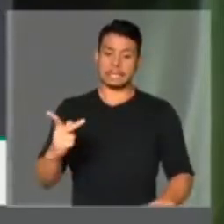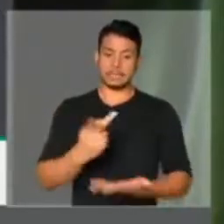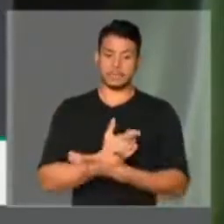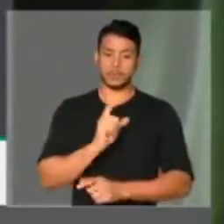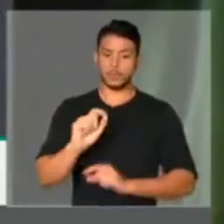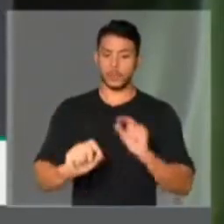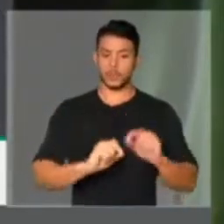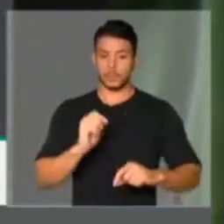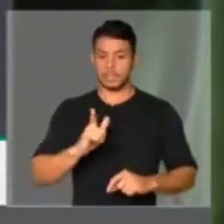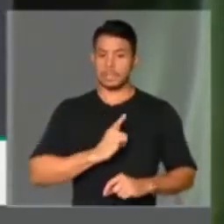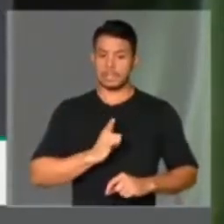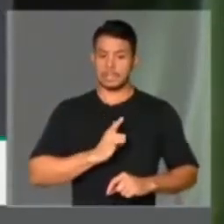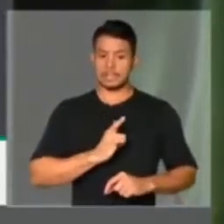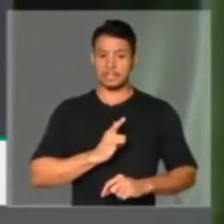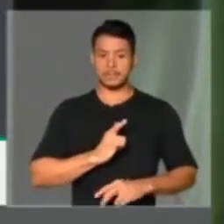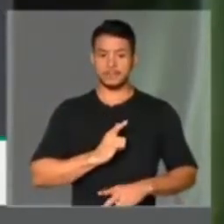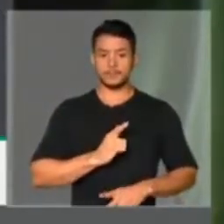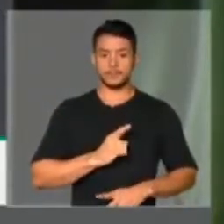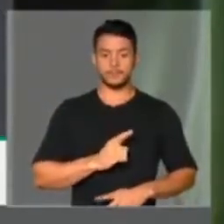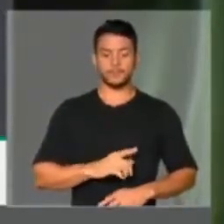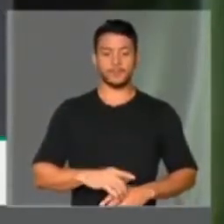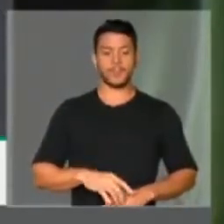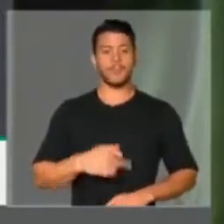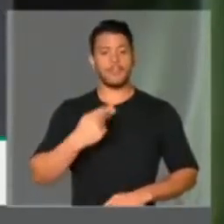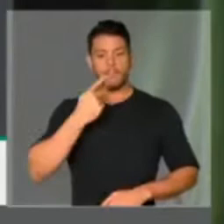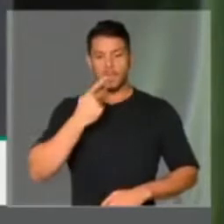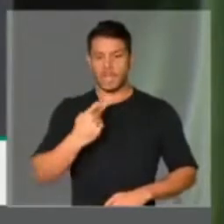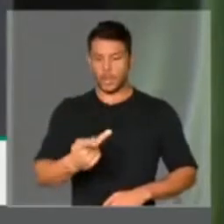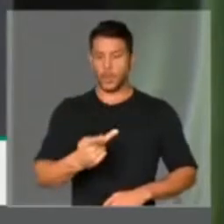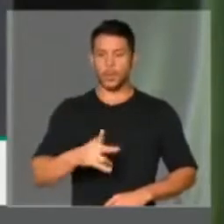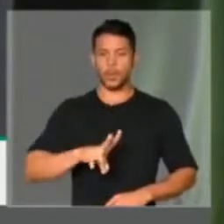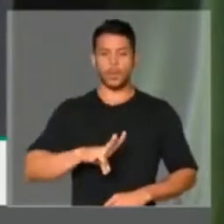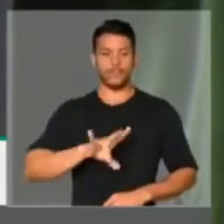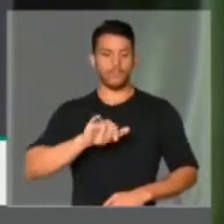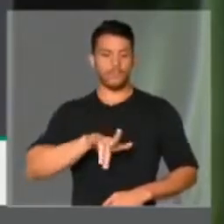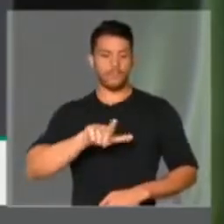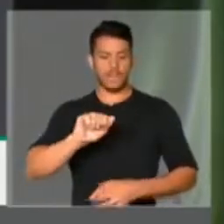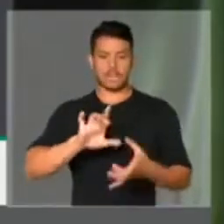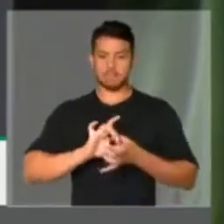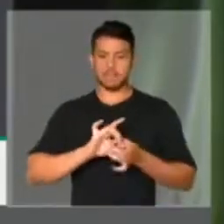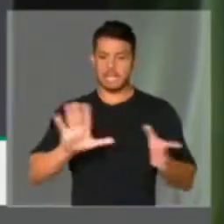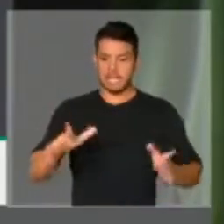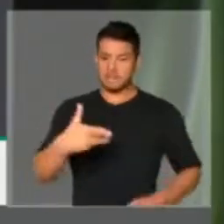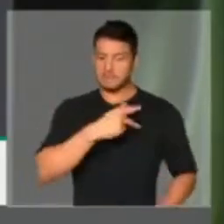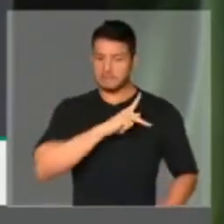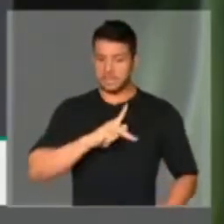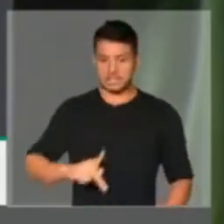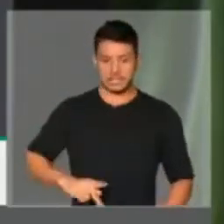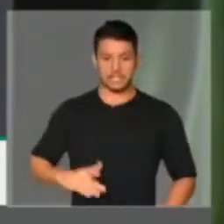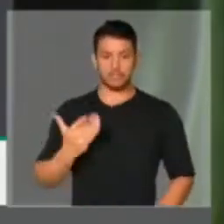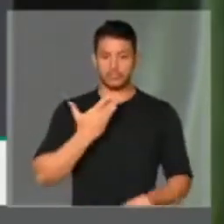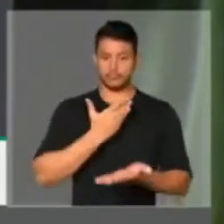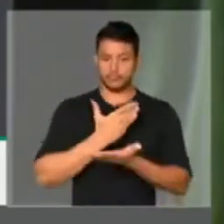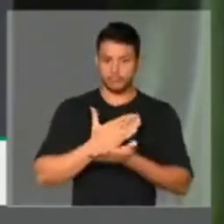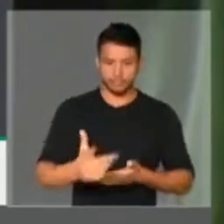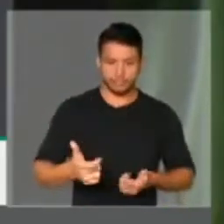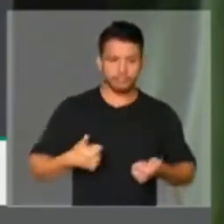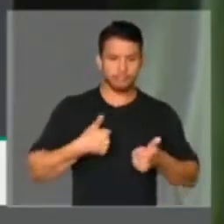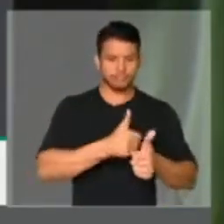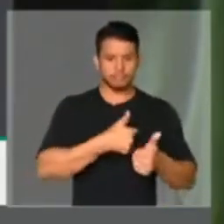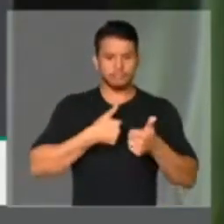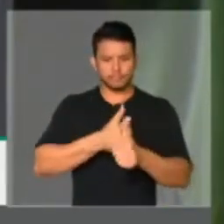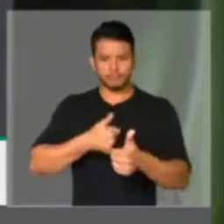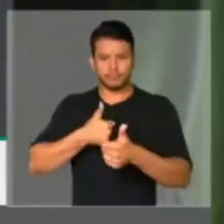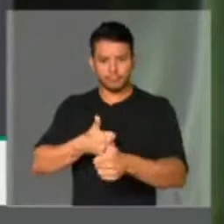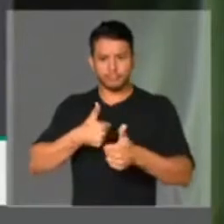Morandrade, decretaram a vacância do cargo presidencial. E aí começou a perseguição, a